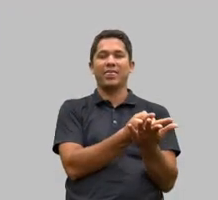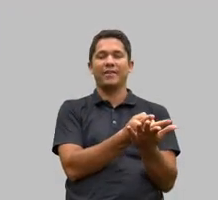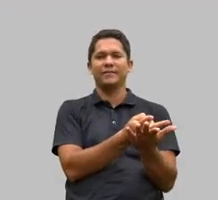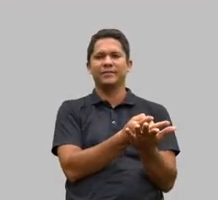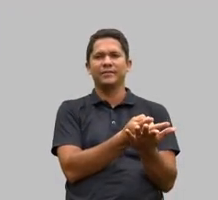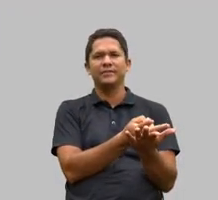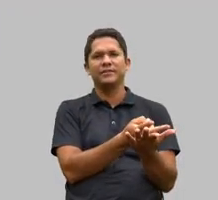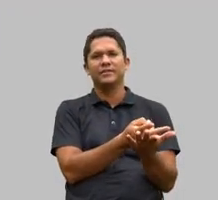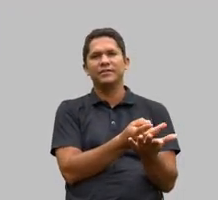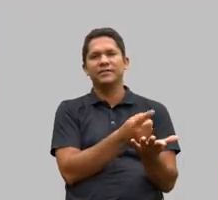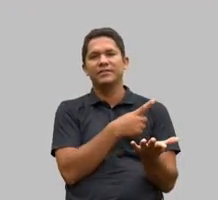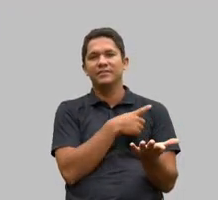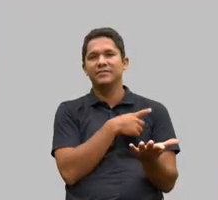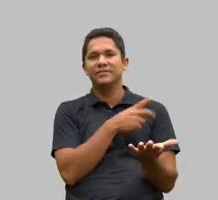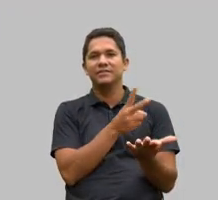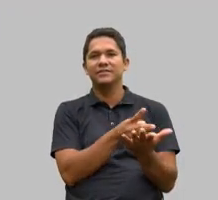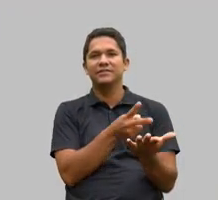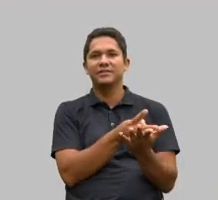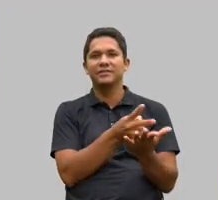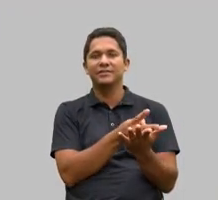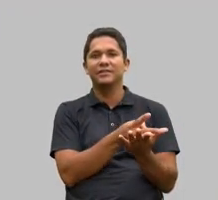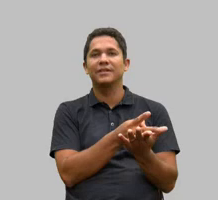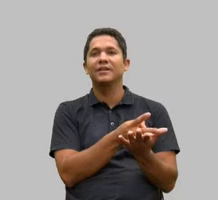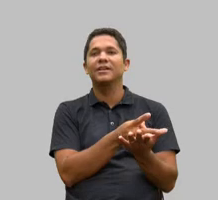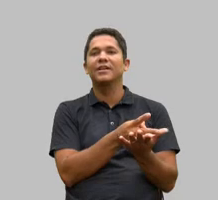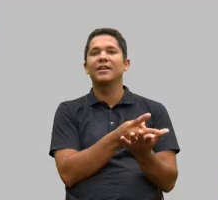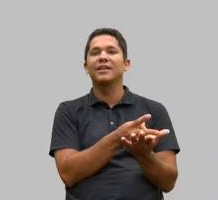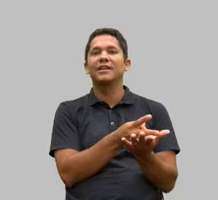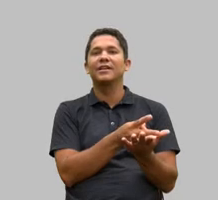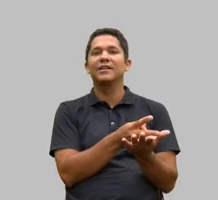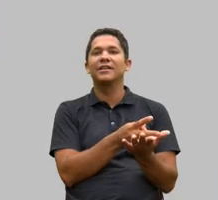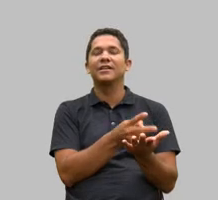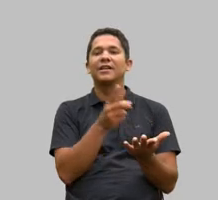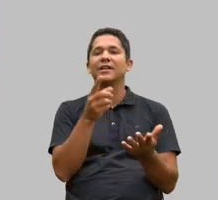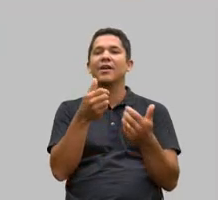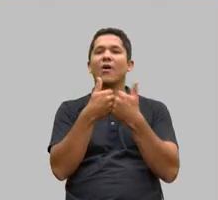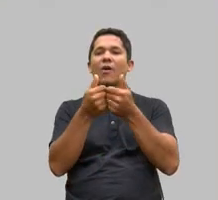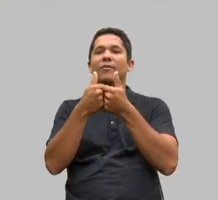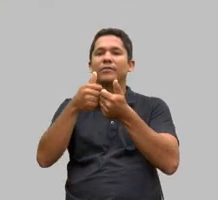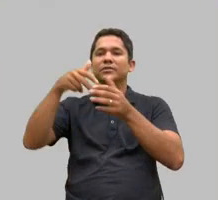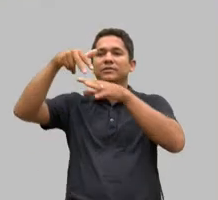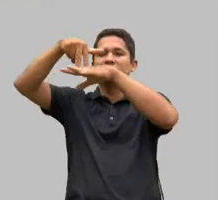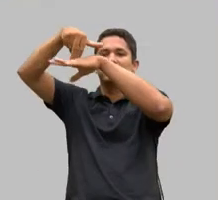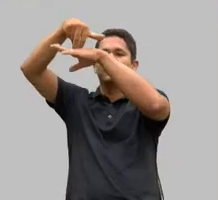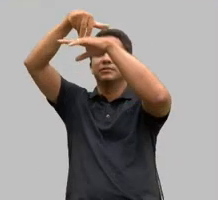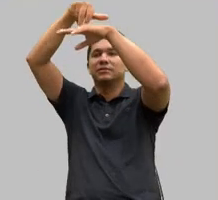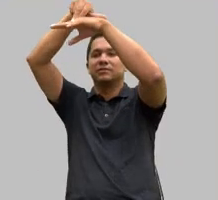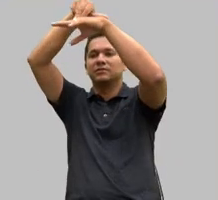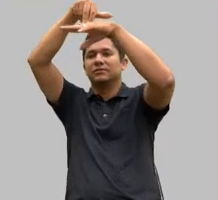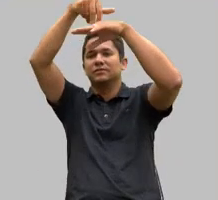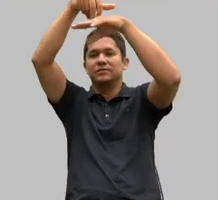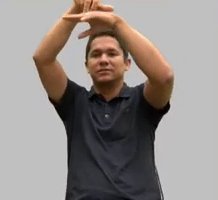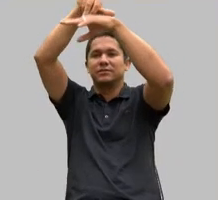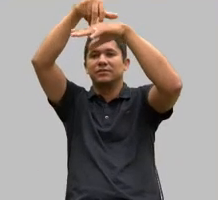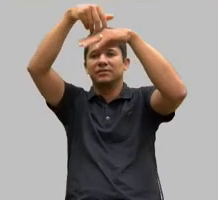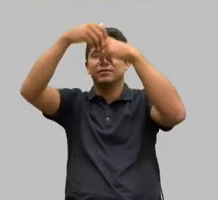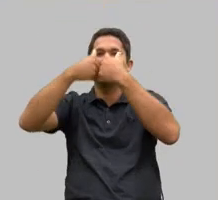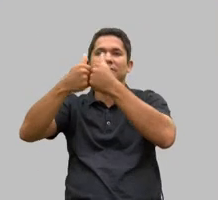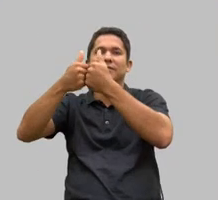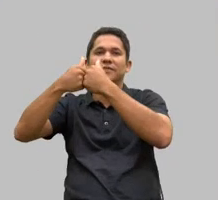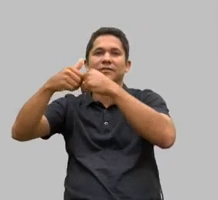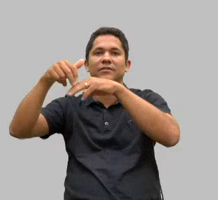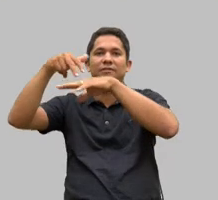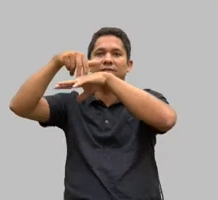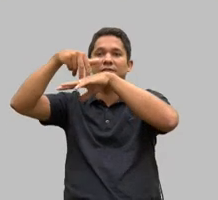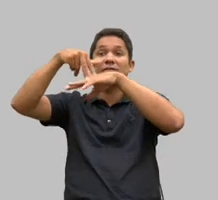de todo dia surfar em cima dos ônibus na rua de madrugada o motorista deu uma